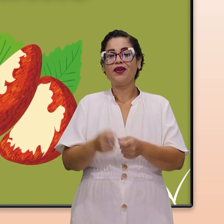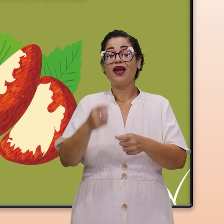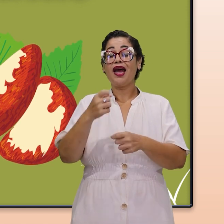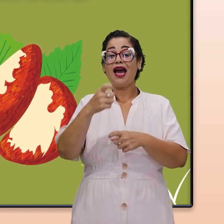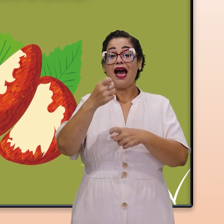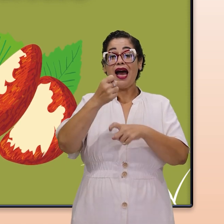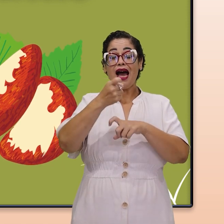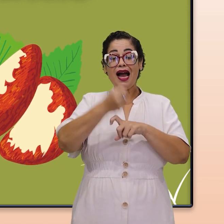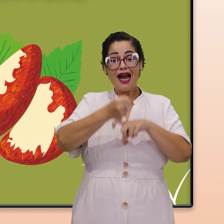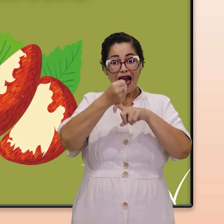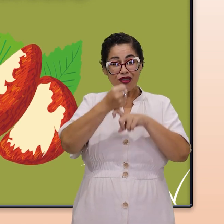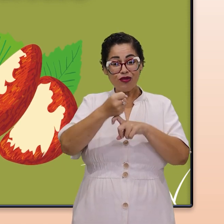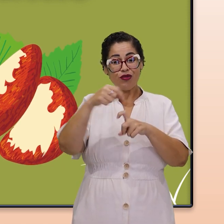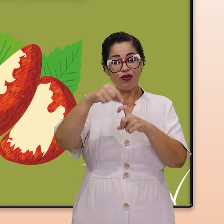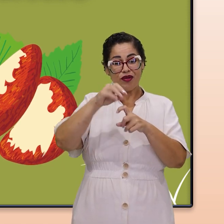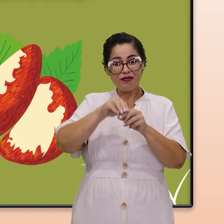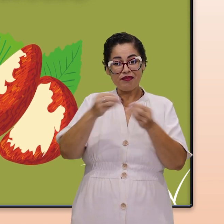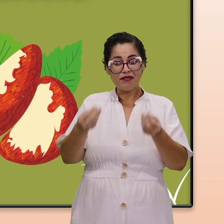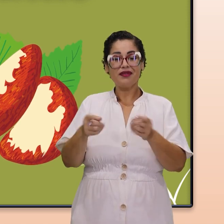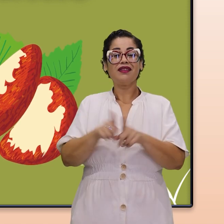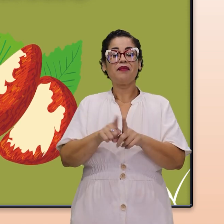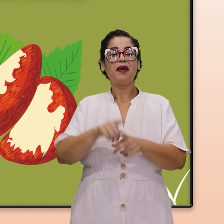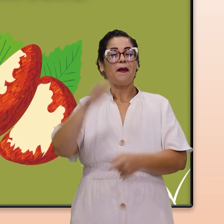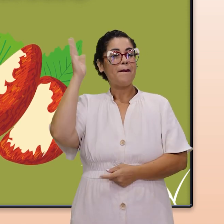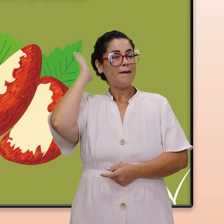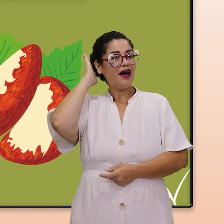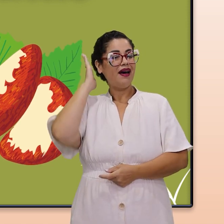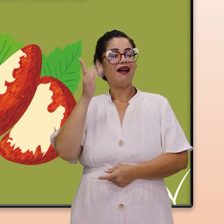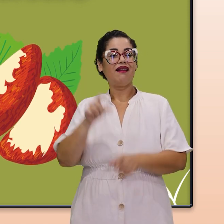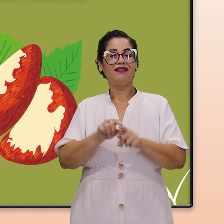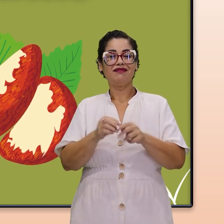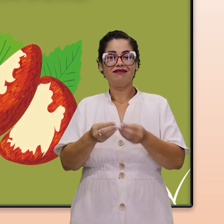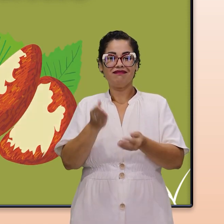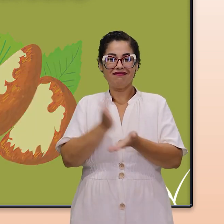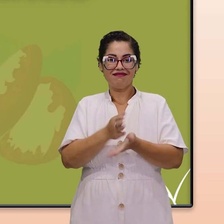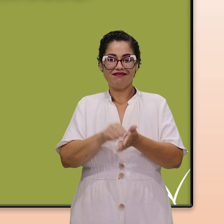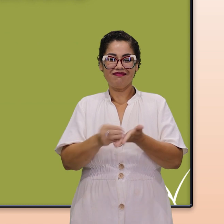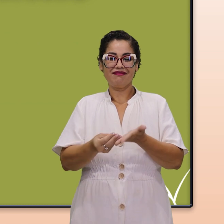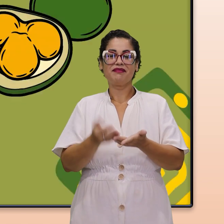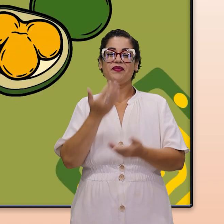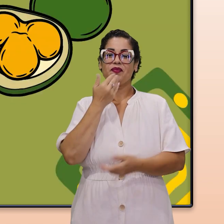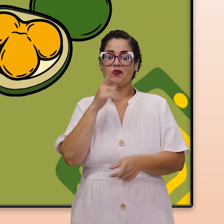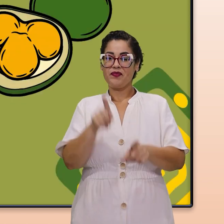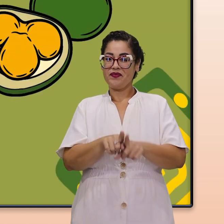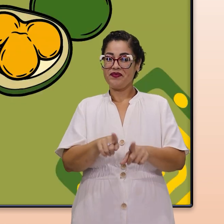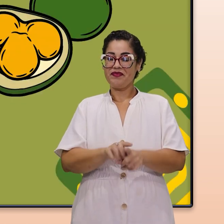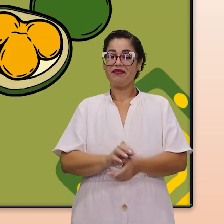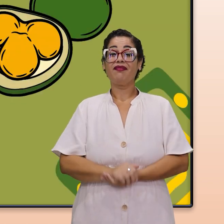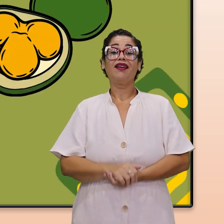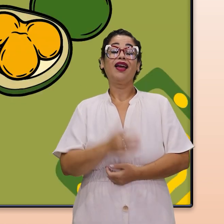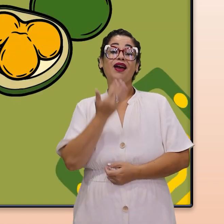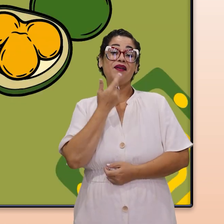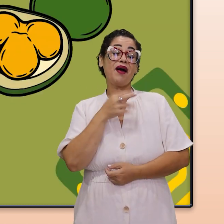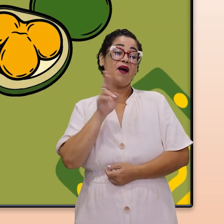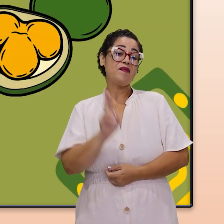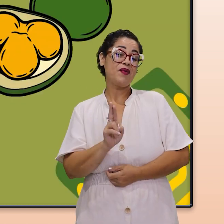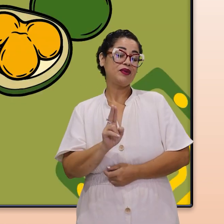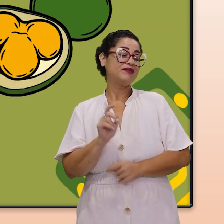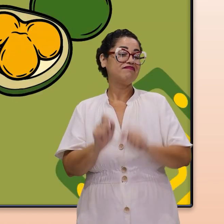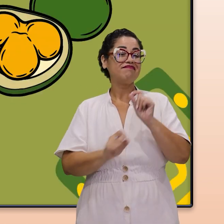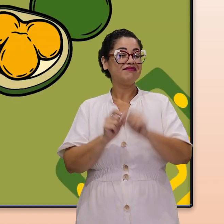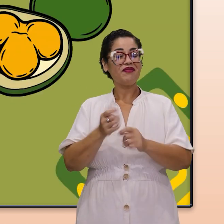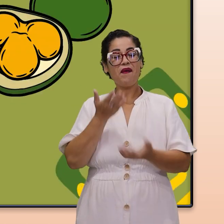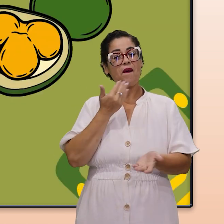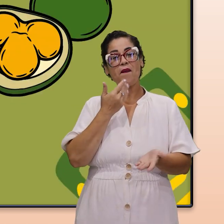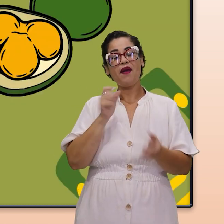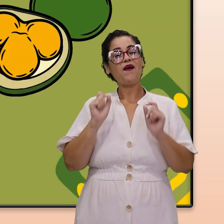castanha de caju e a castanha do Pará, também conhecida como castanha do Brasil. E no almoço?